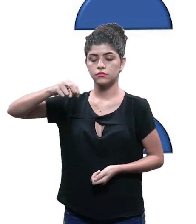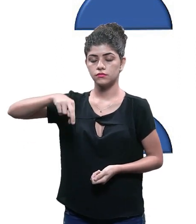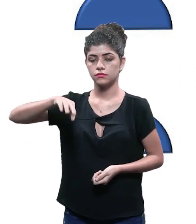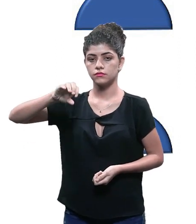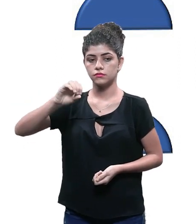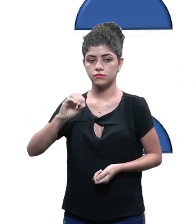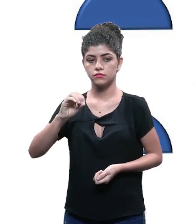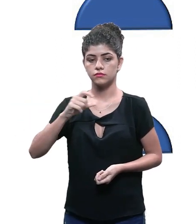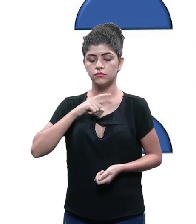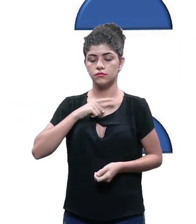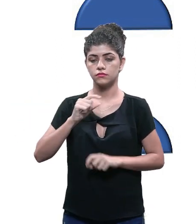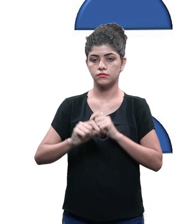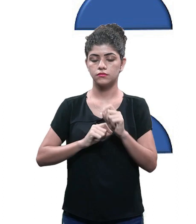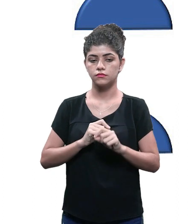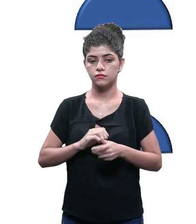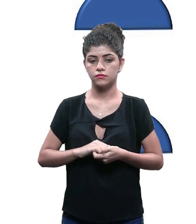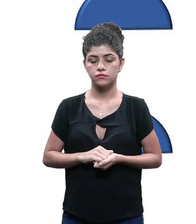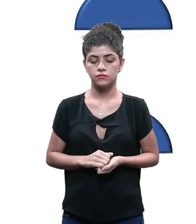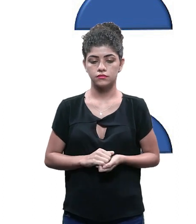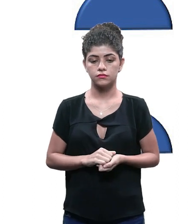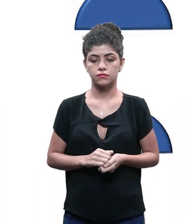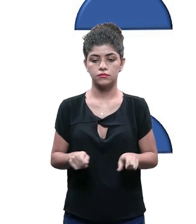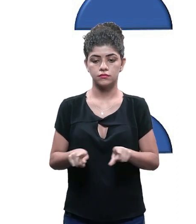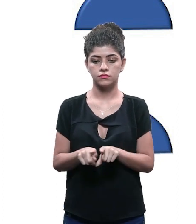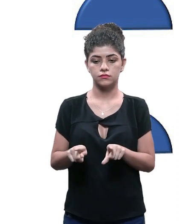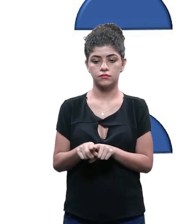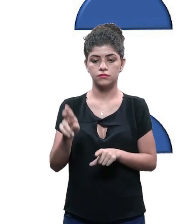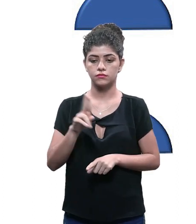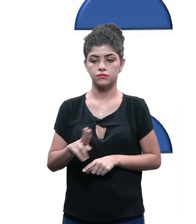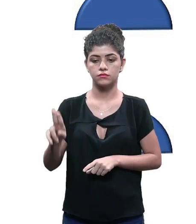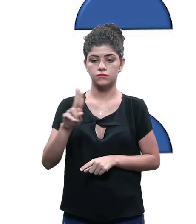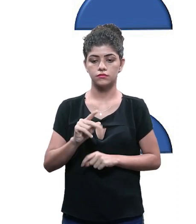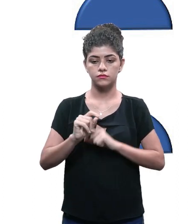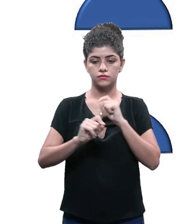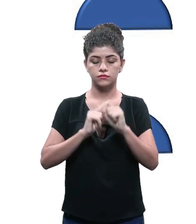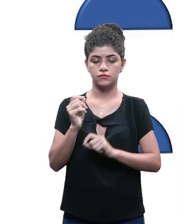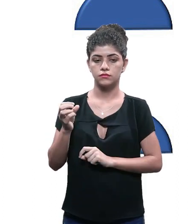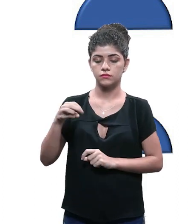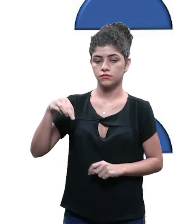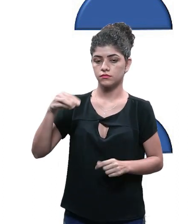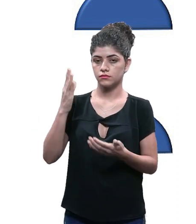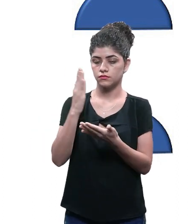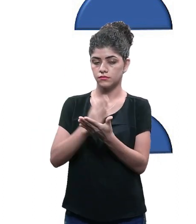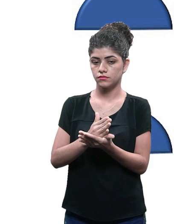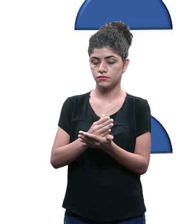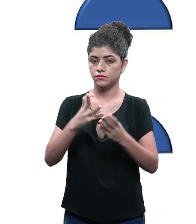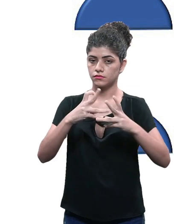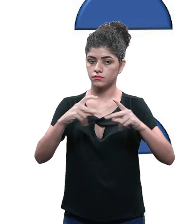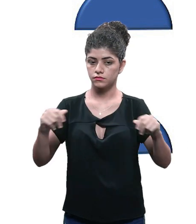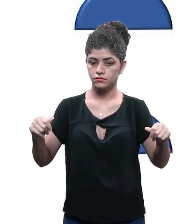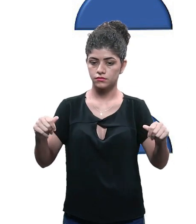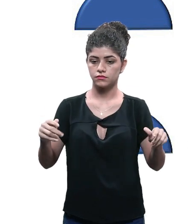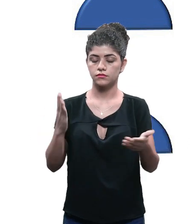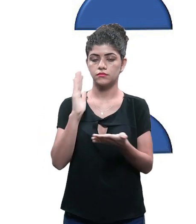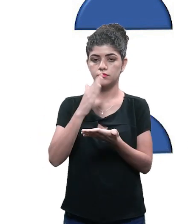de cimento que é essa daqui representada uma parte dela e aí eu vou usar metade